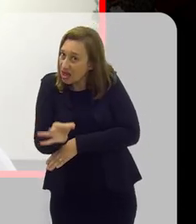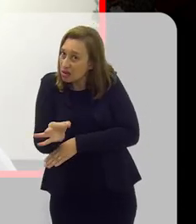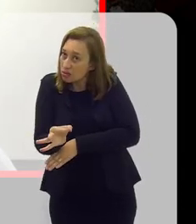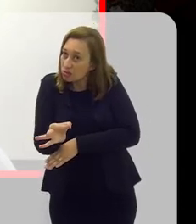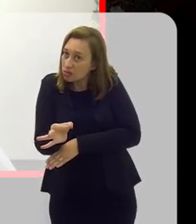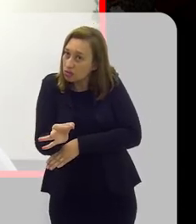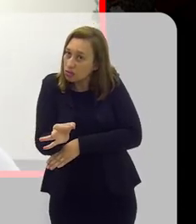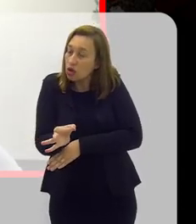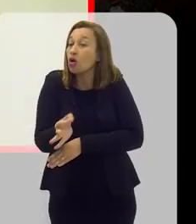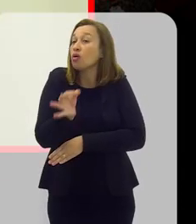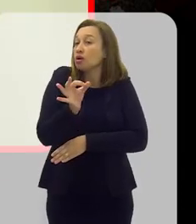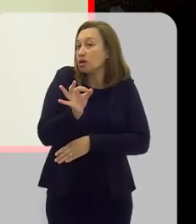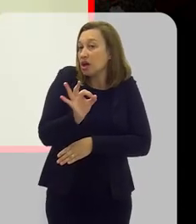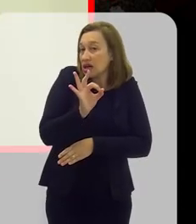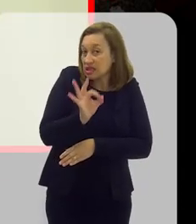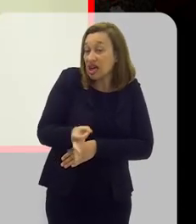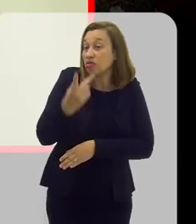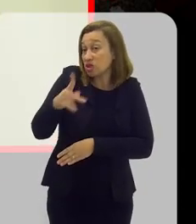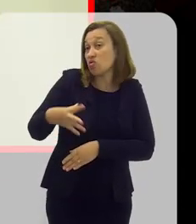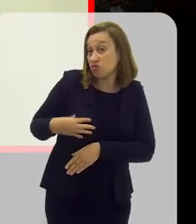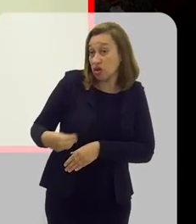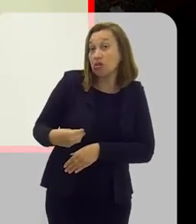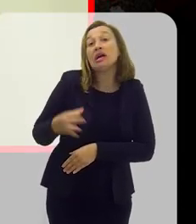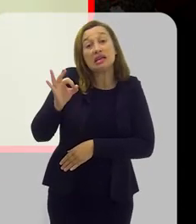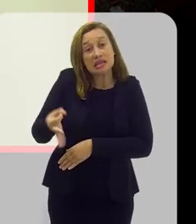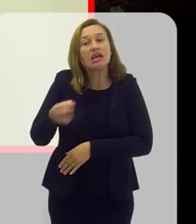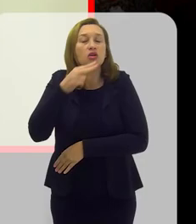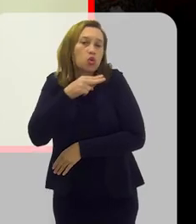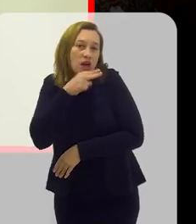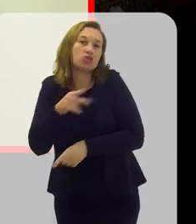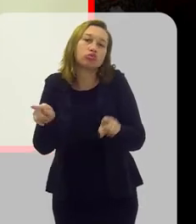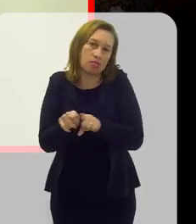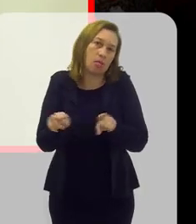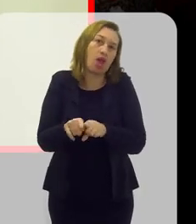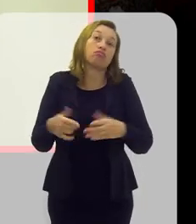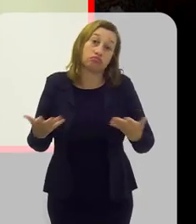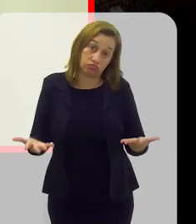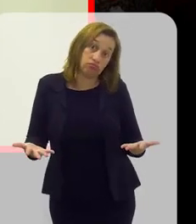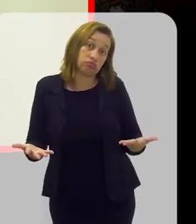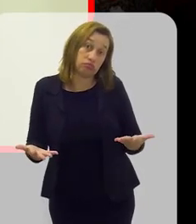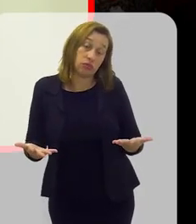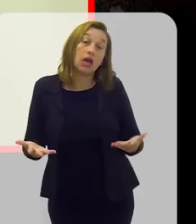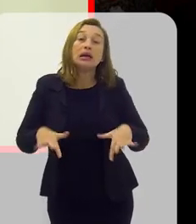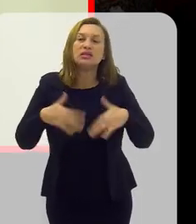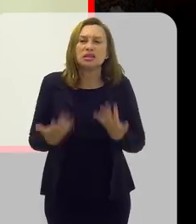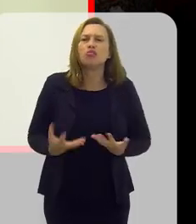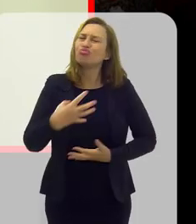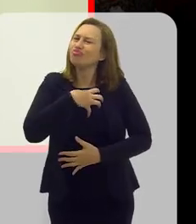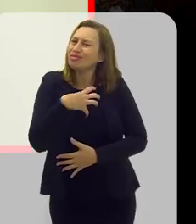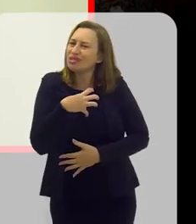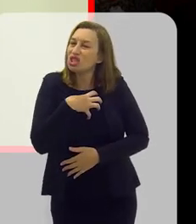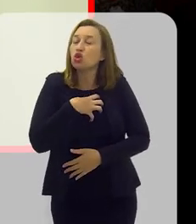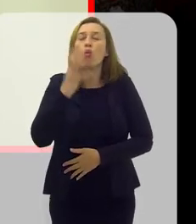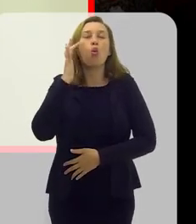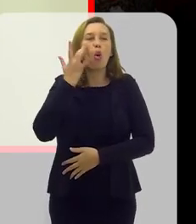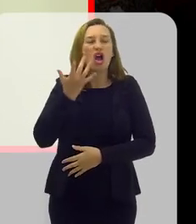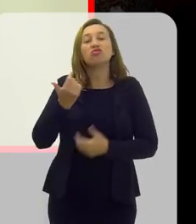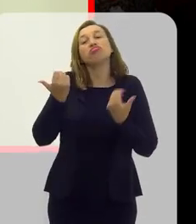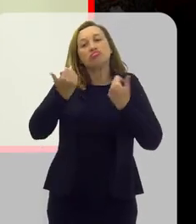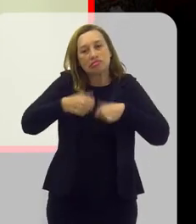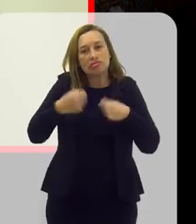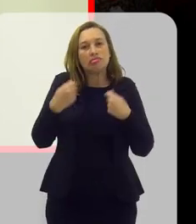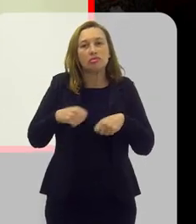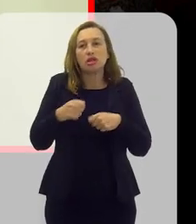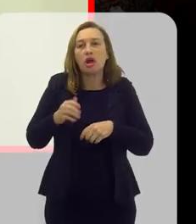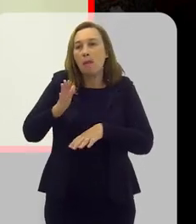certo. O que é certo é certo. Foi certo para o seu filho? Tem que ser certo para seu neto também, né? Então, nesse sentido, eu acho que